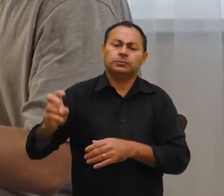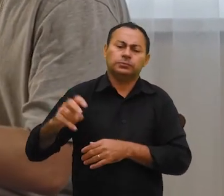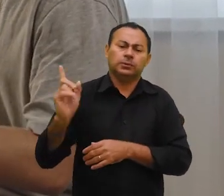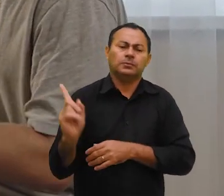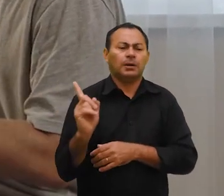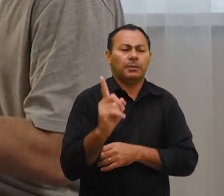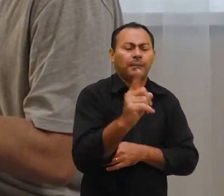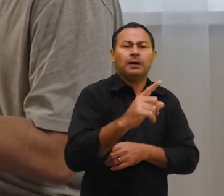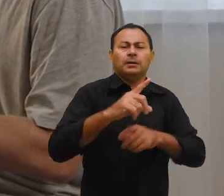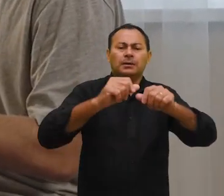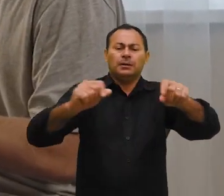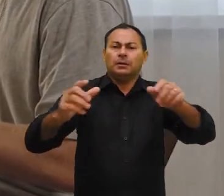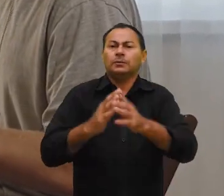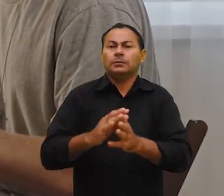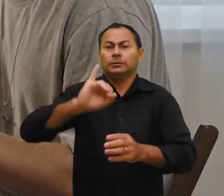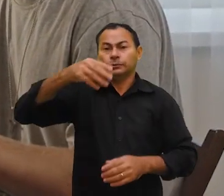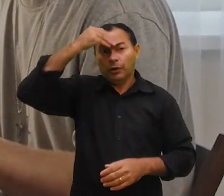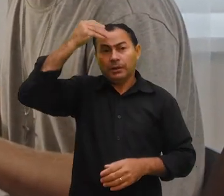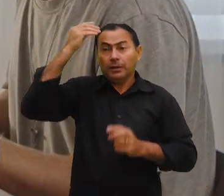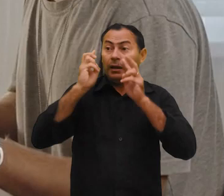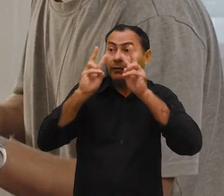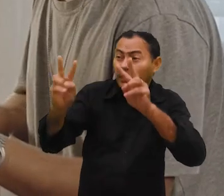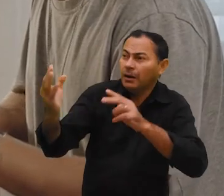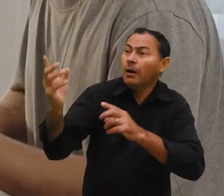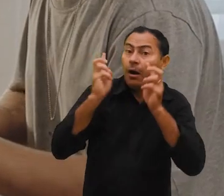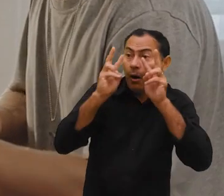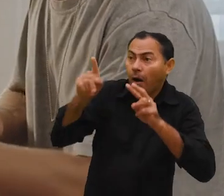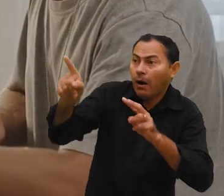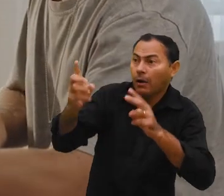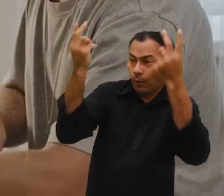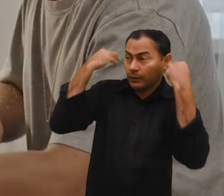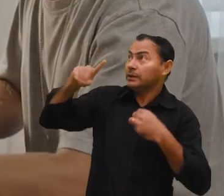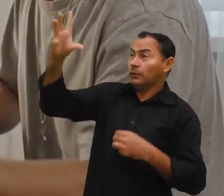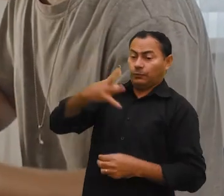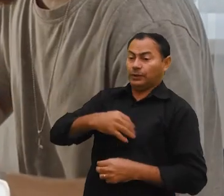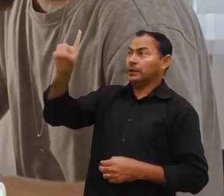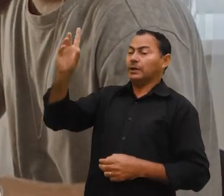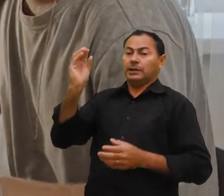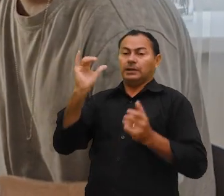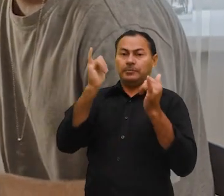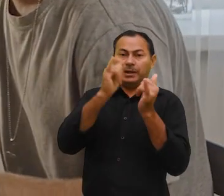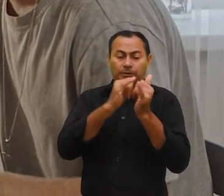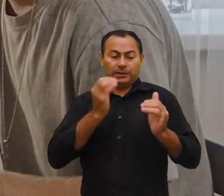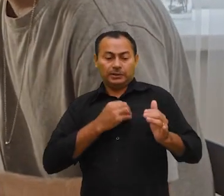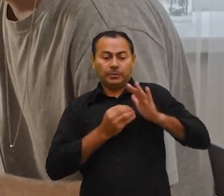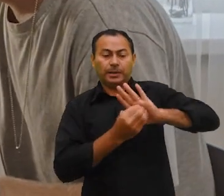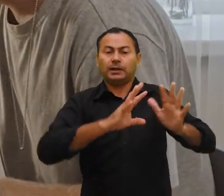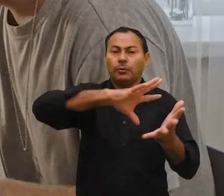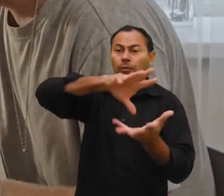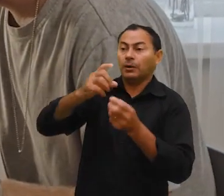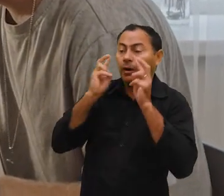empoeirada da terra santa quando João Batista o avistou e disse Vejam, é o Cordeiro de Deus que tira o pecado do mundo!